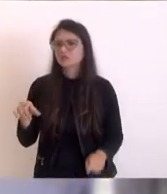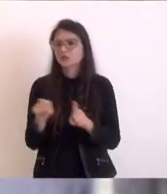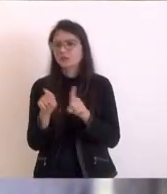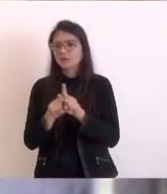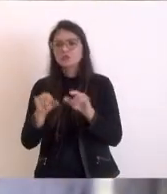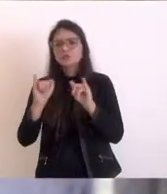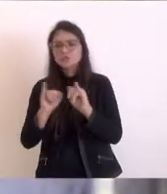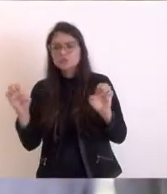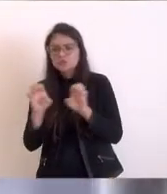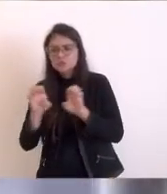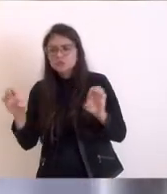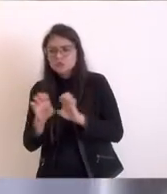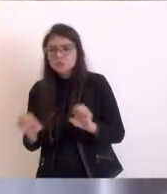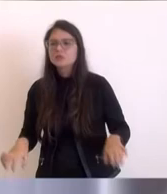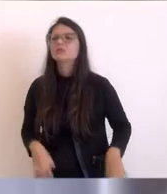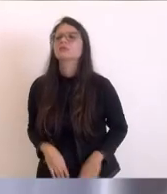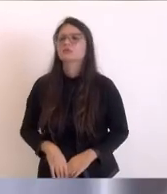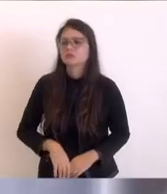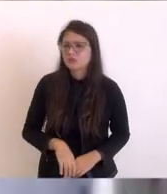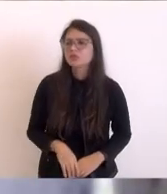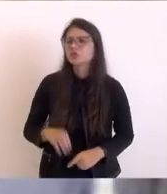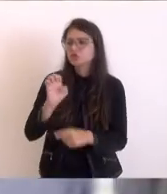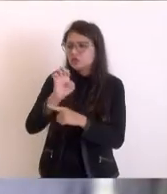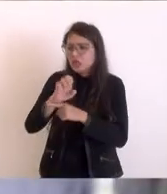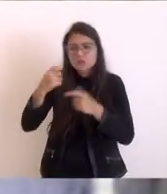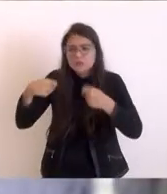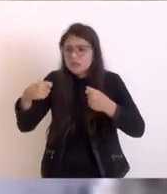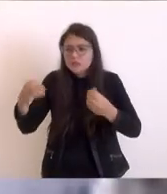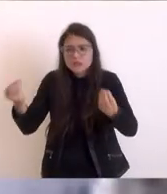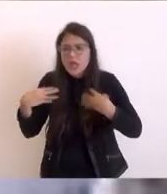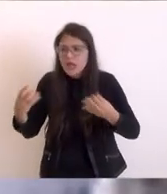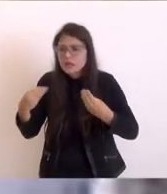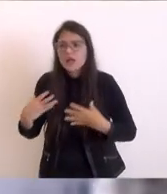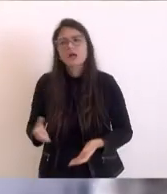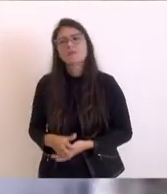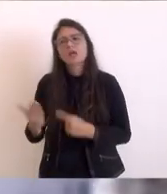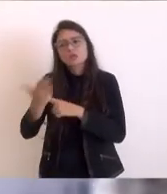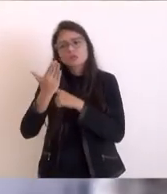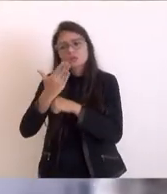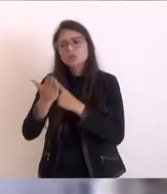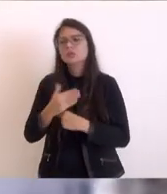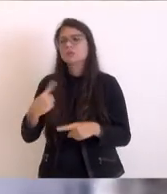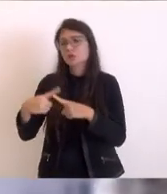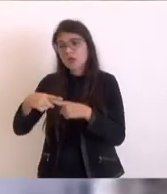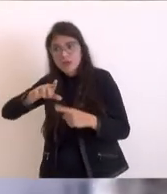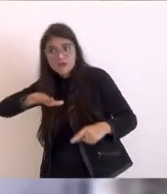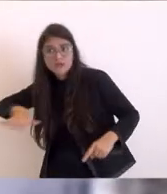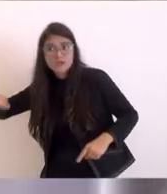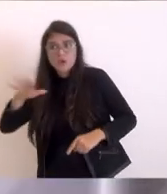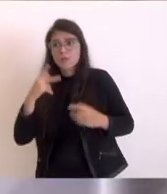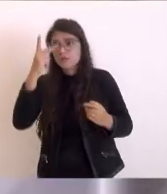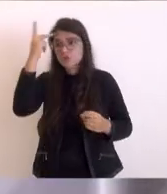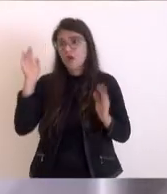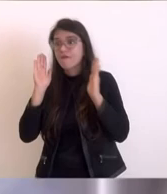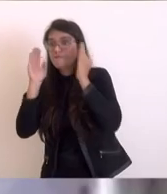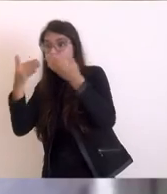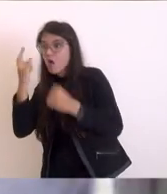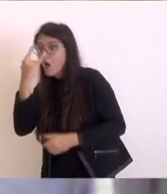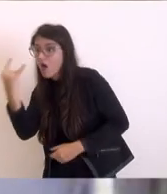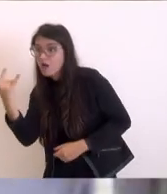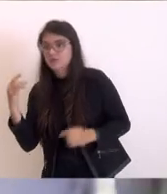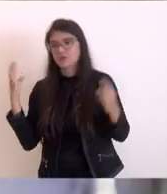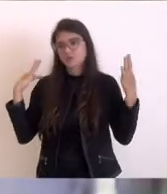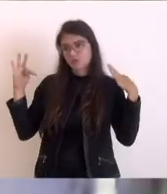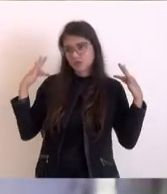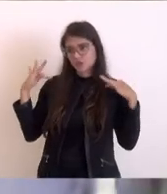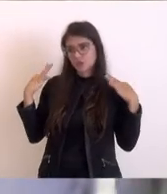de infraestrutura, isso o estado tem que ofertar pra gente, que nós temos que ser olhado que essa região é a região mais procurada não só na época